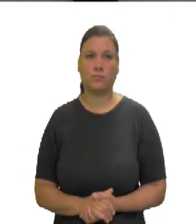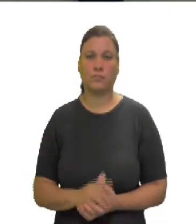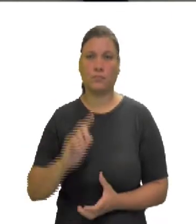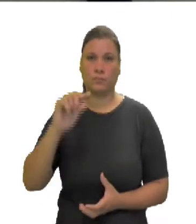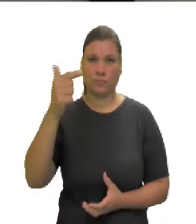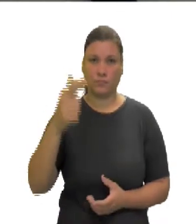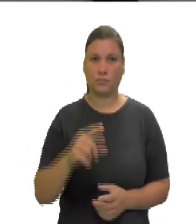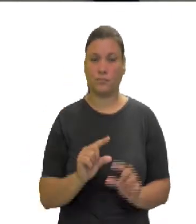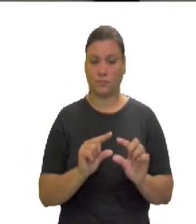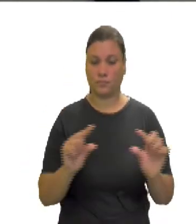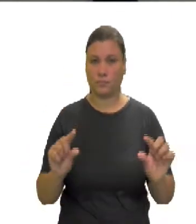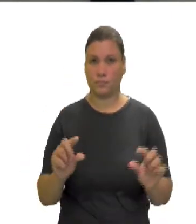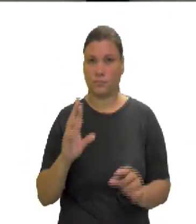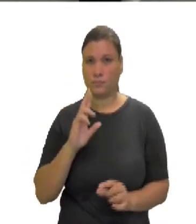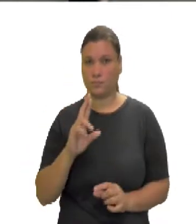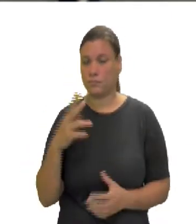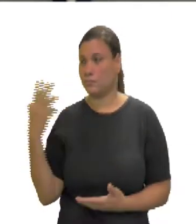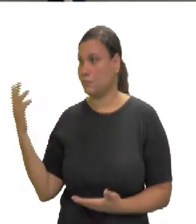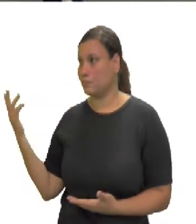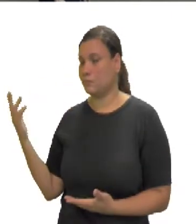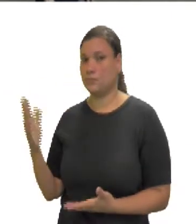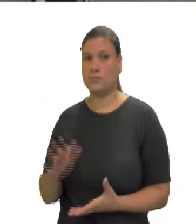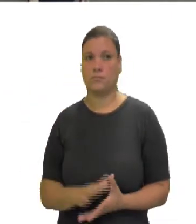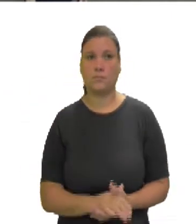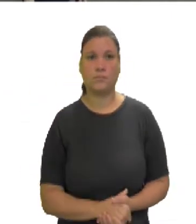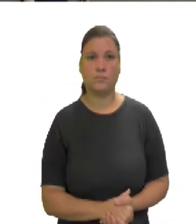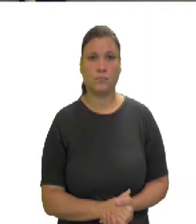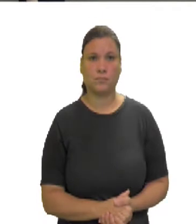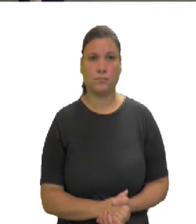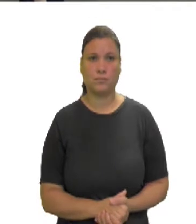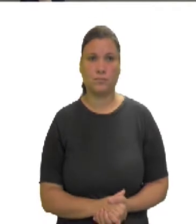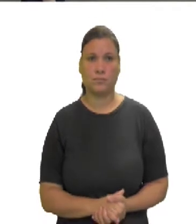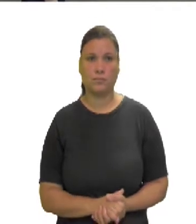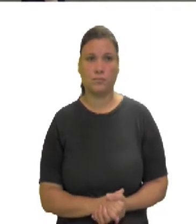resposta eu tenho este polinômio aqui.